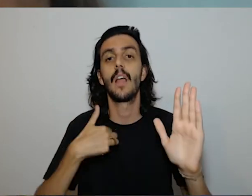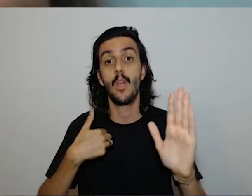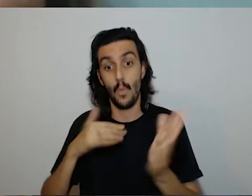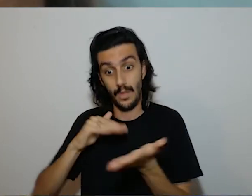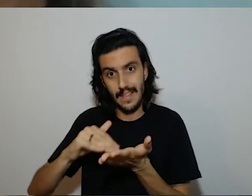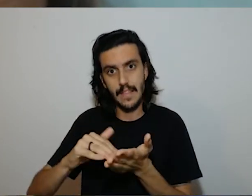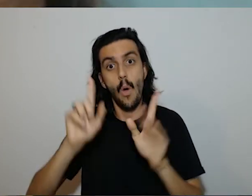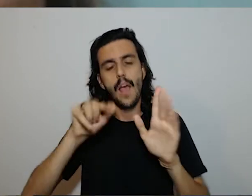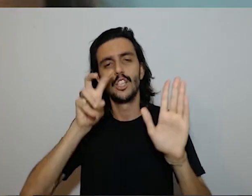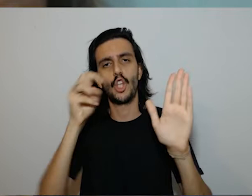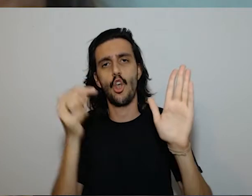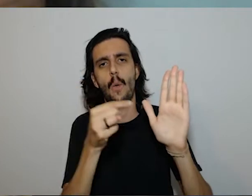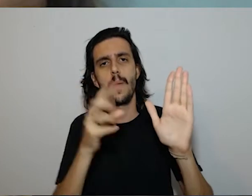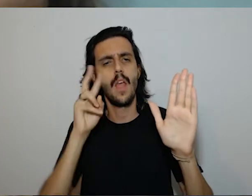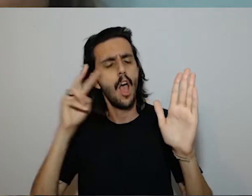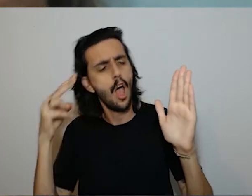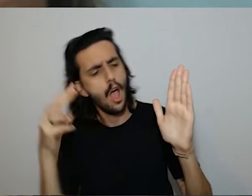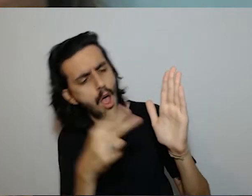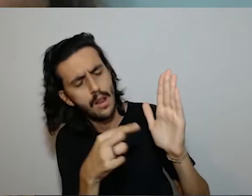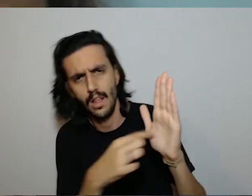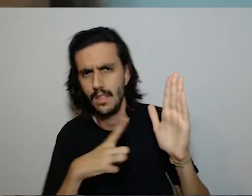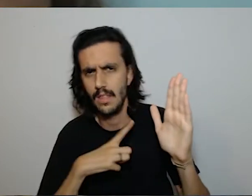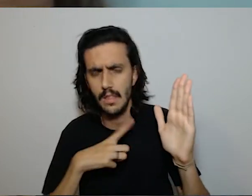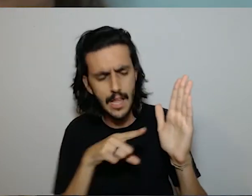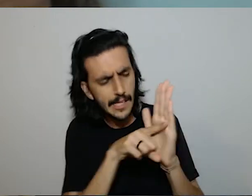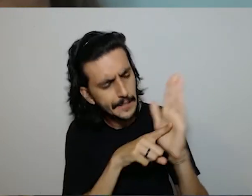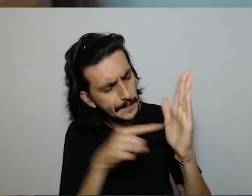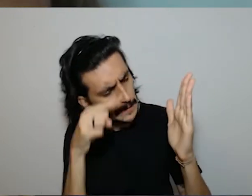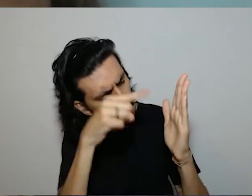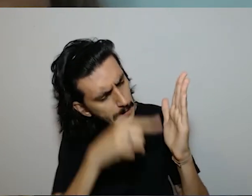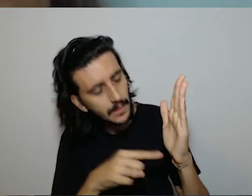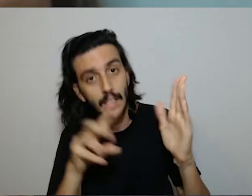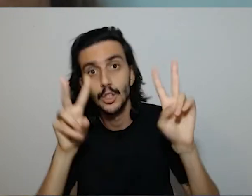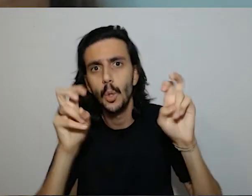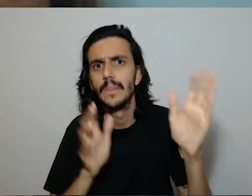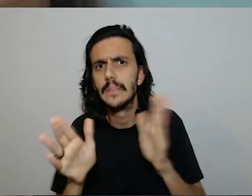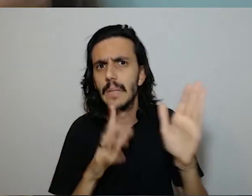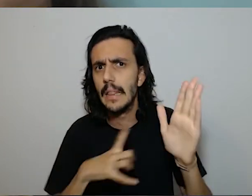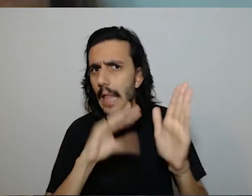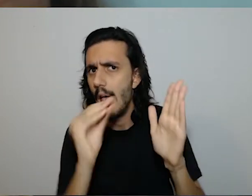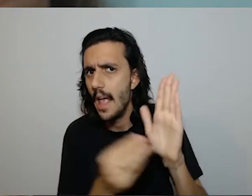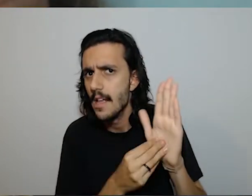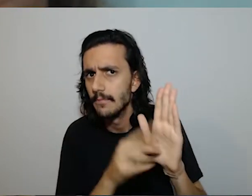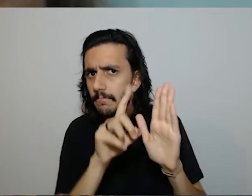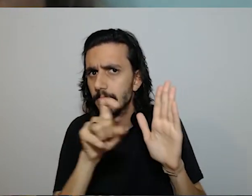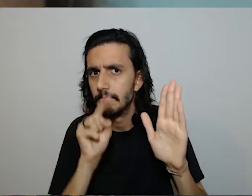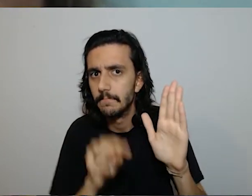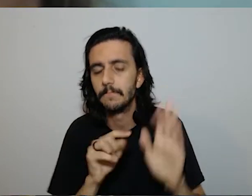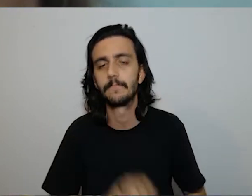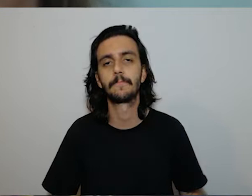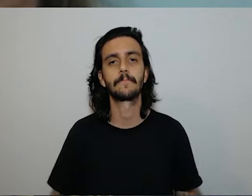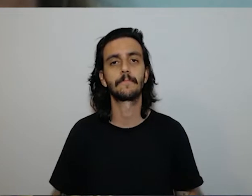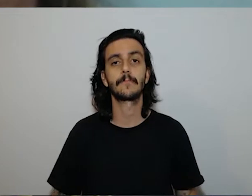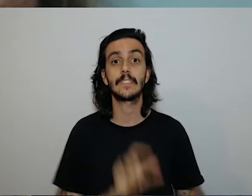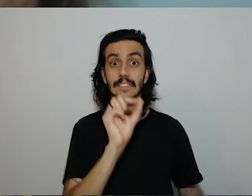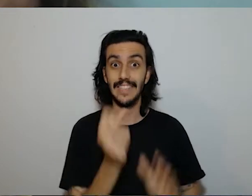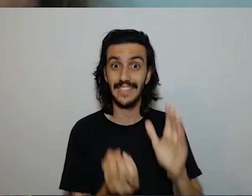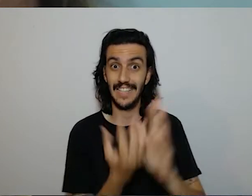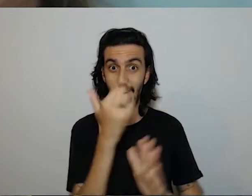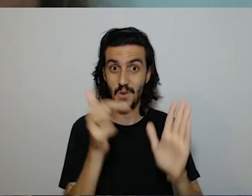estudo de caso do projeto rio cidade da acessibilidade no projeto rio cidade cujo